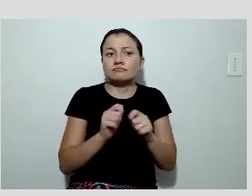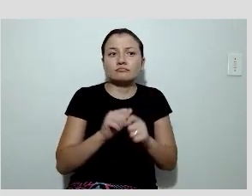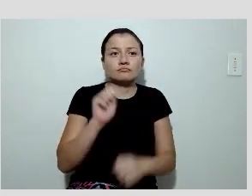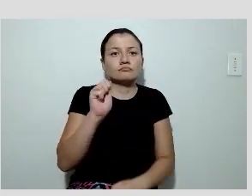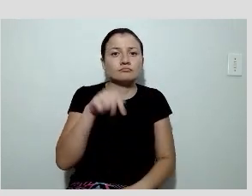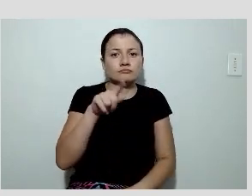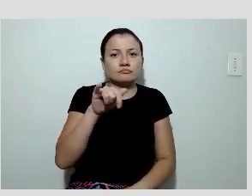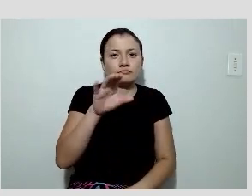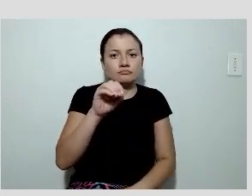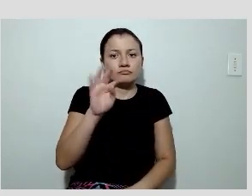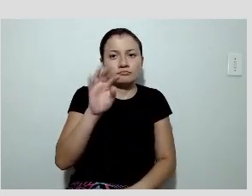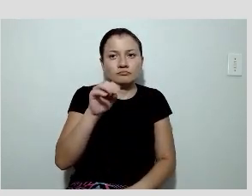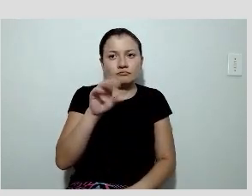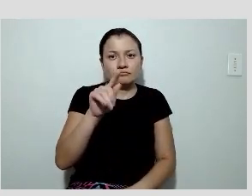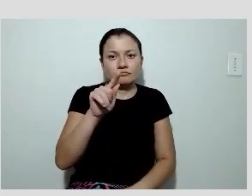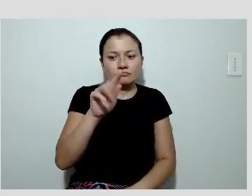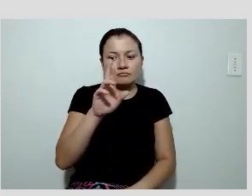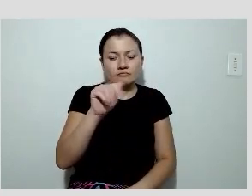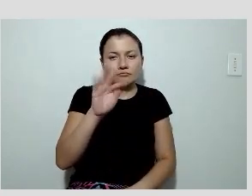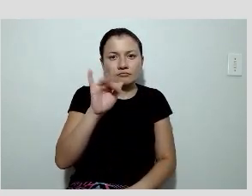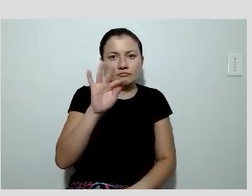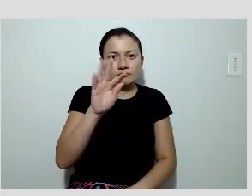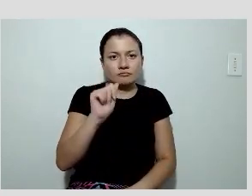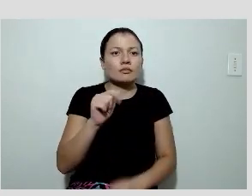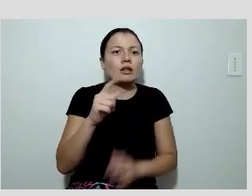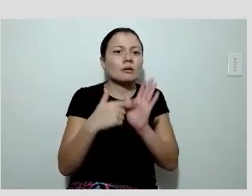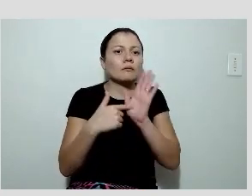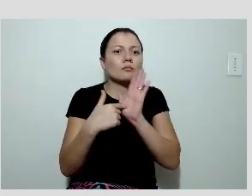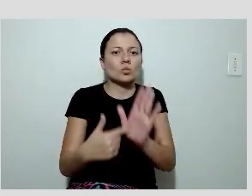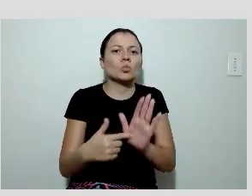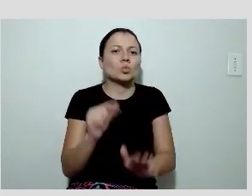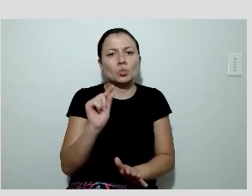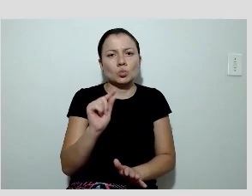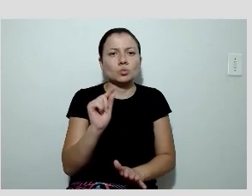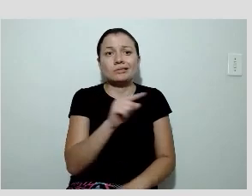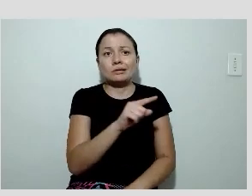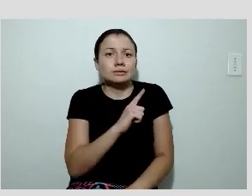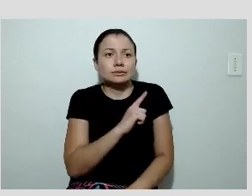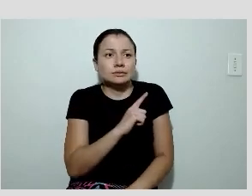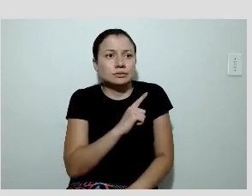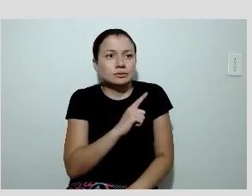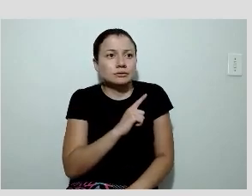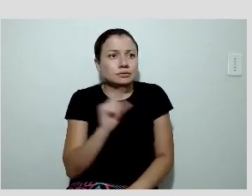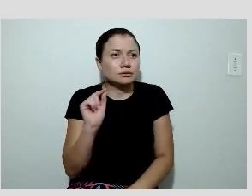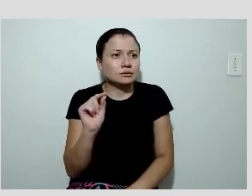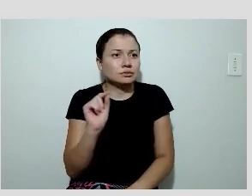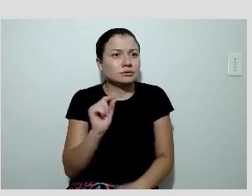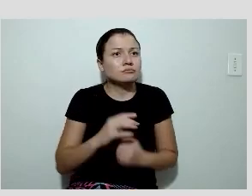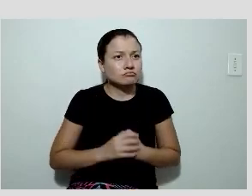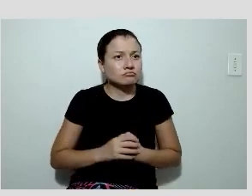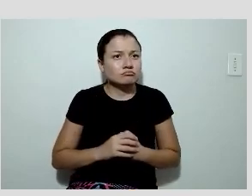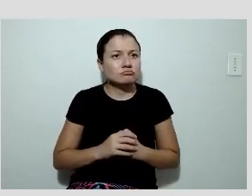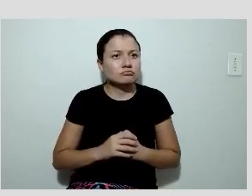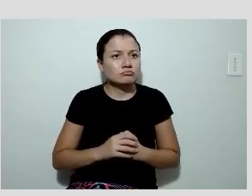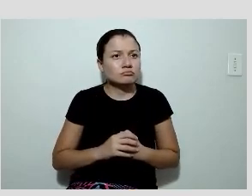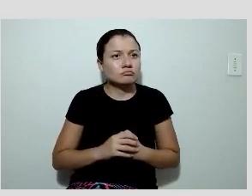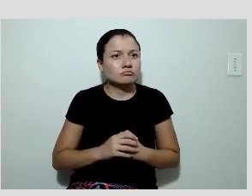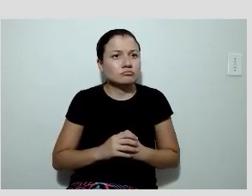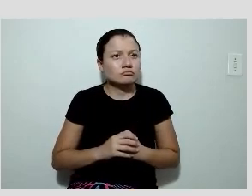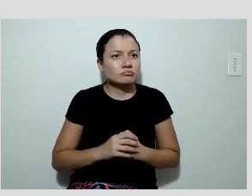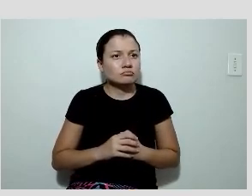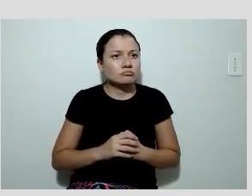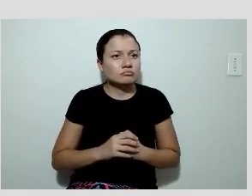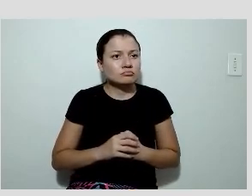coronária, e o que a angiotomografia mostrou que ele tinha as pontes para a BA pérgias, as